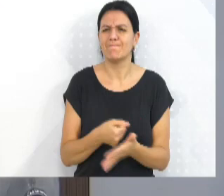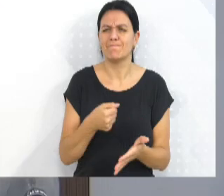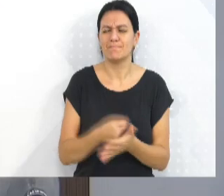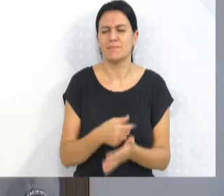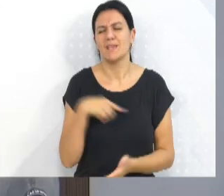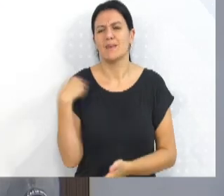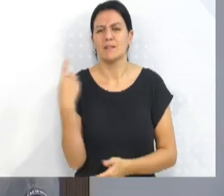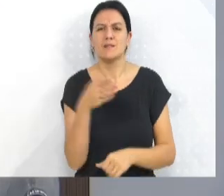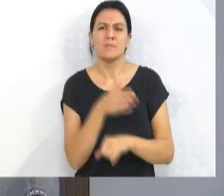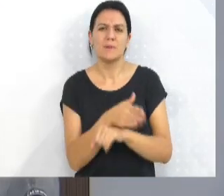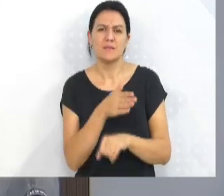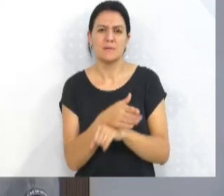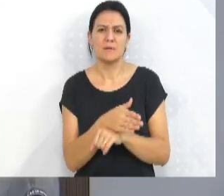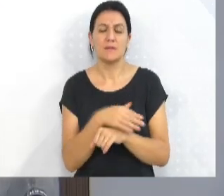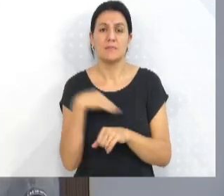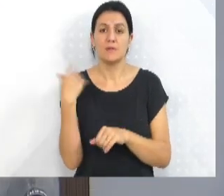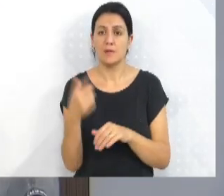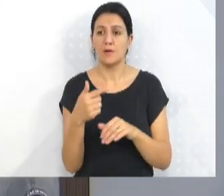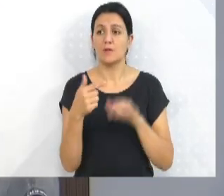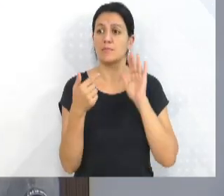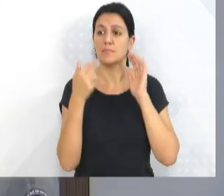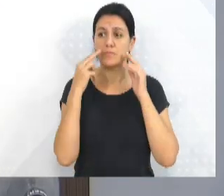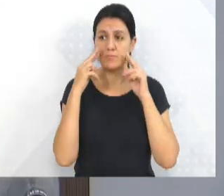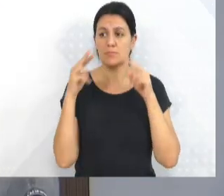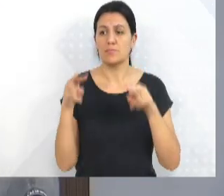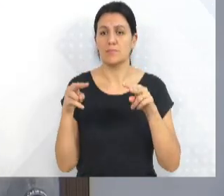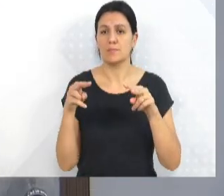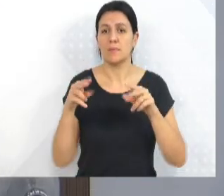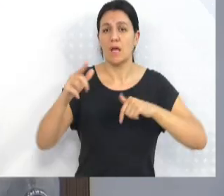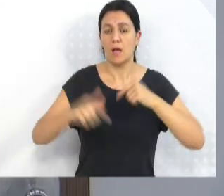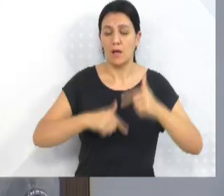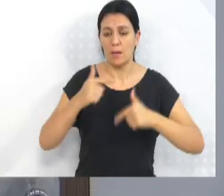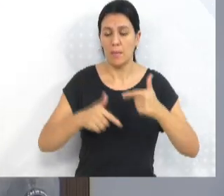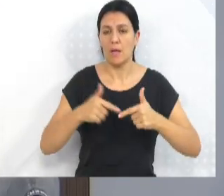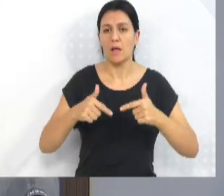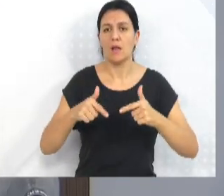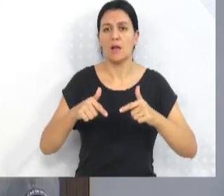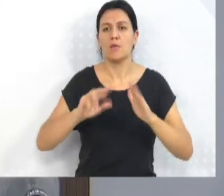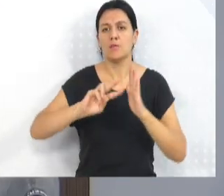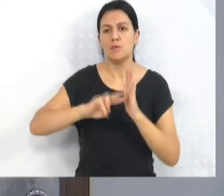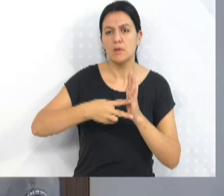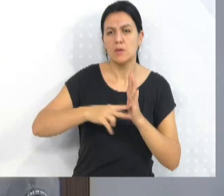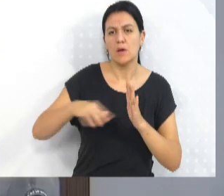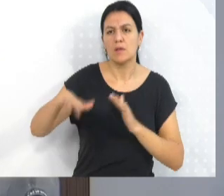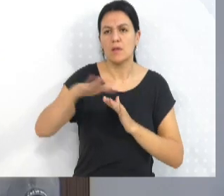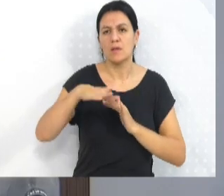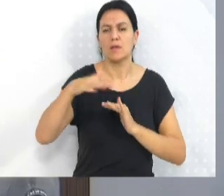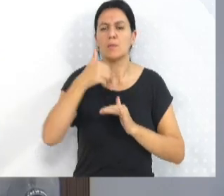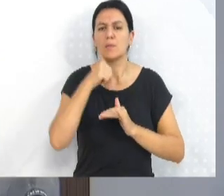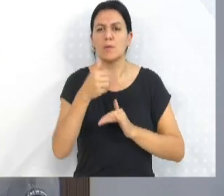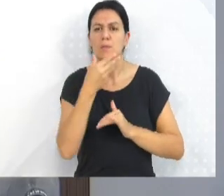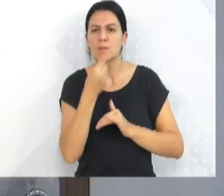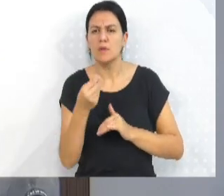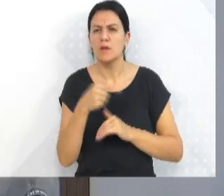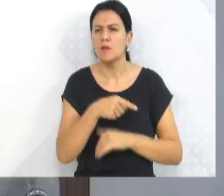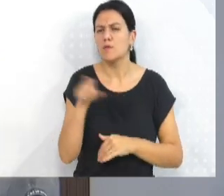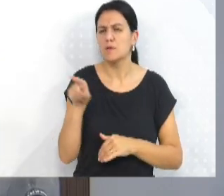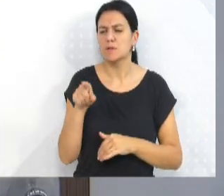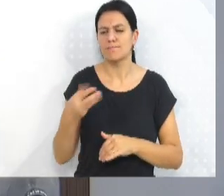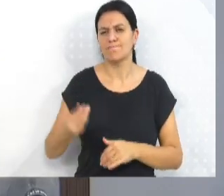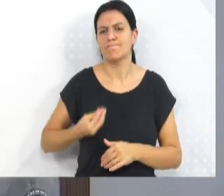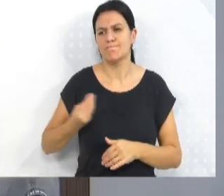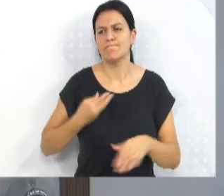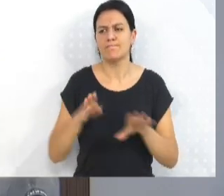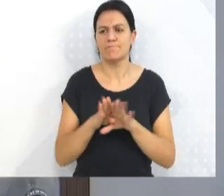participado, a gente é testemunha da luta deste sindicato em prol dos trabalhadores, das trabalhadoras da nossa cidade, quantas vezes aqui vocês presentes